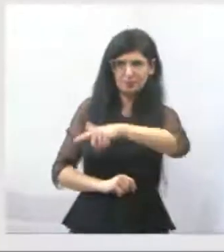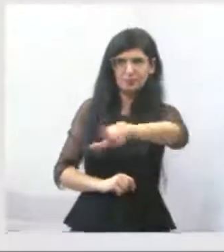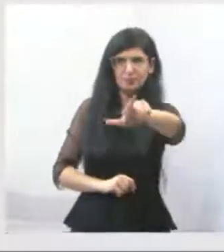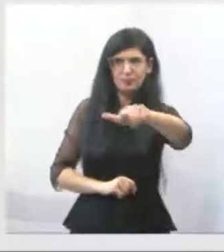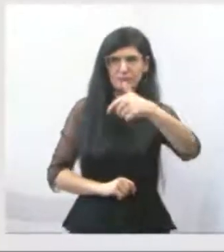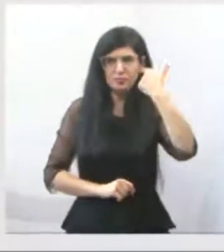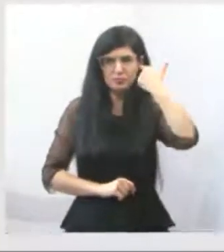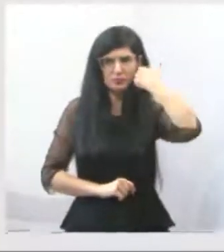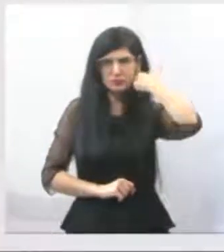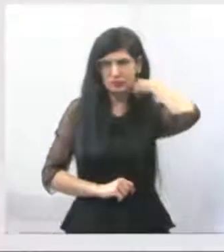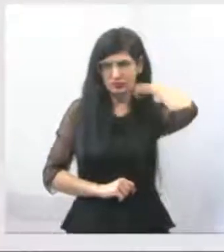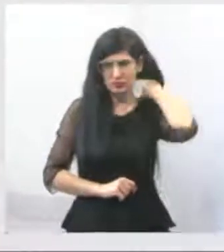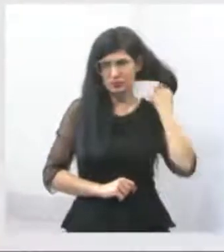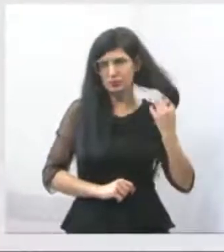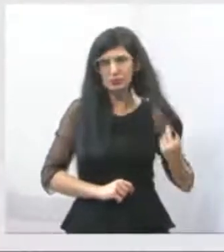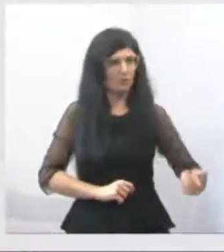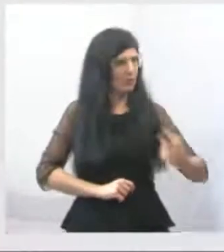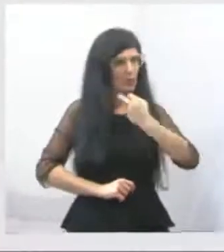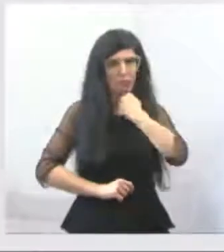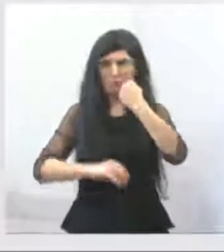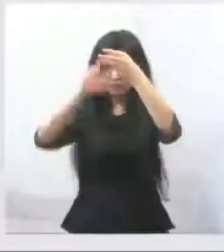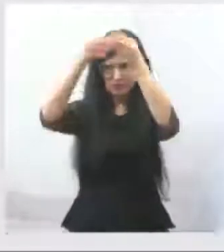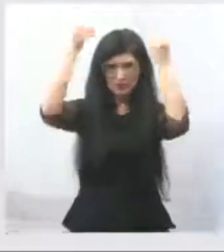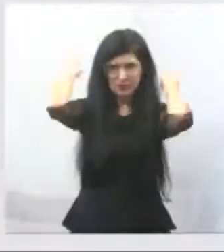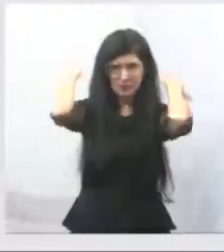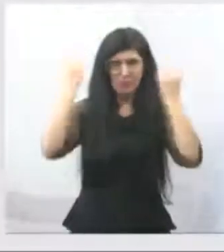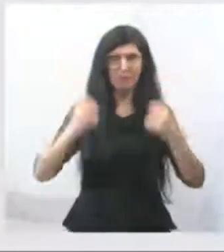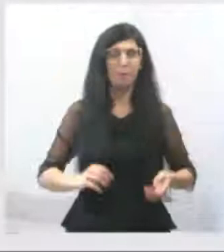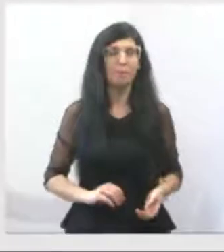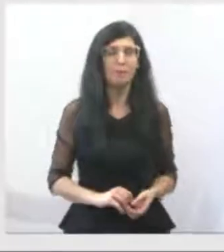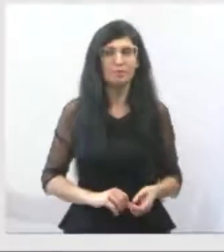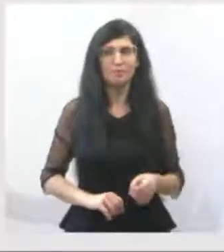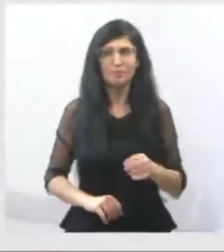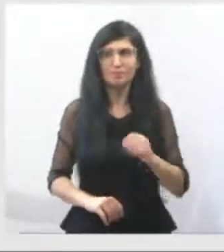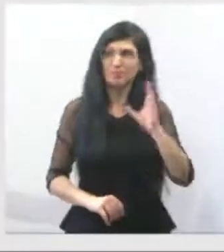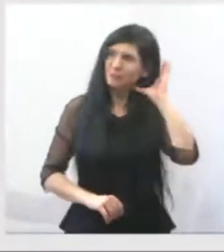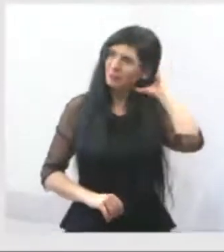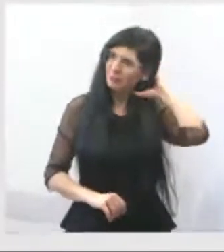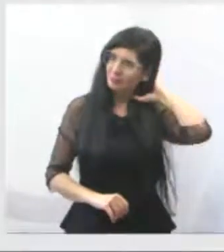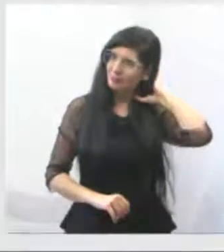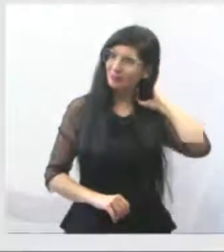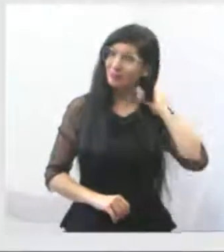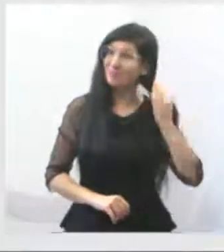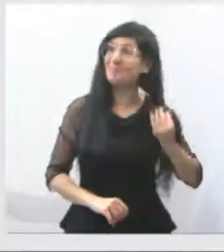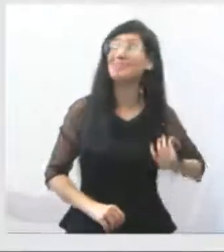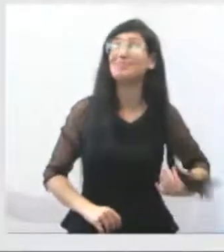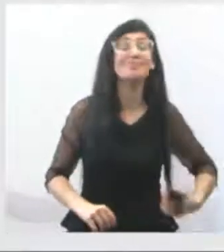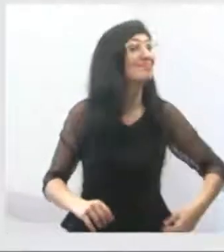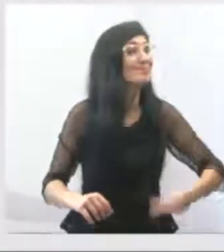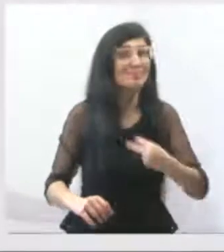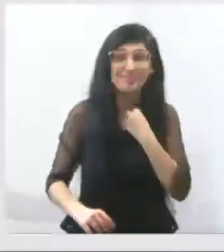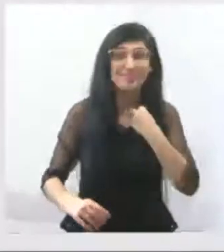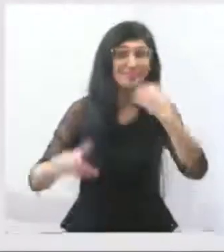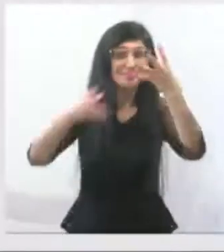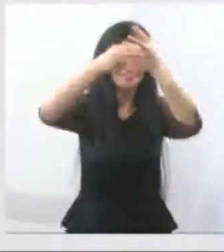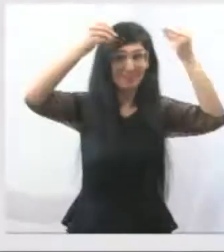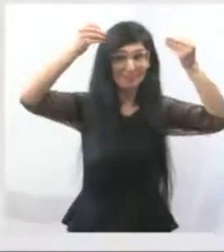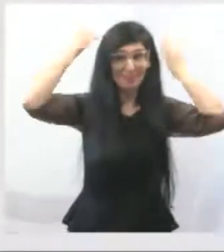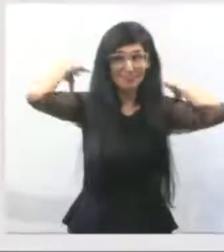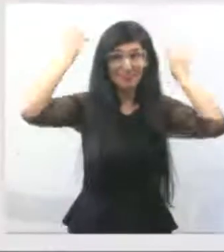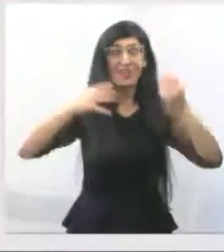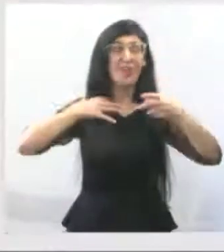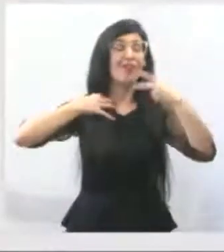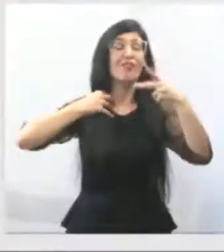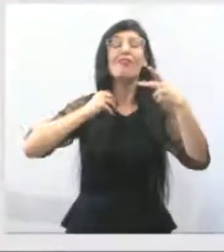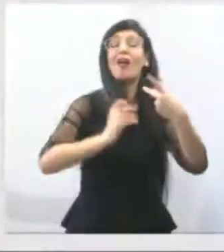Não podemos esquecer, opa, não podemos esquecer de